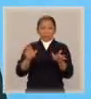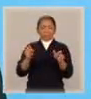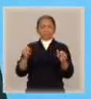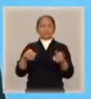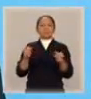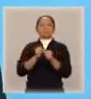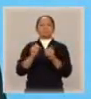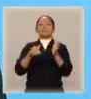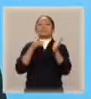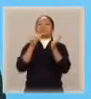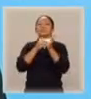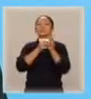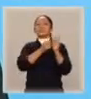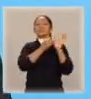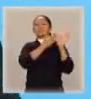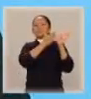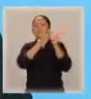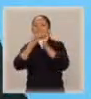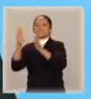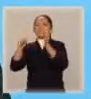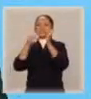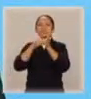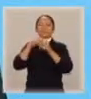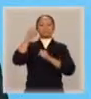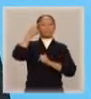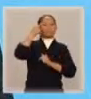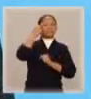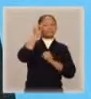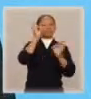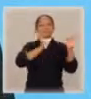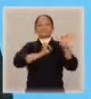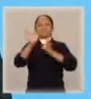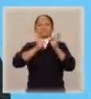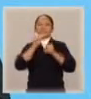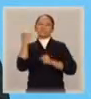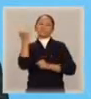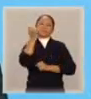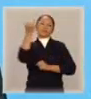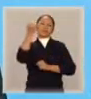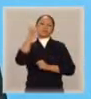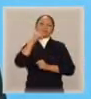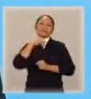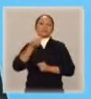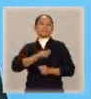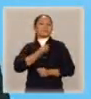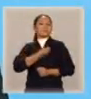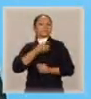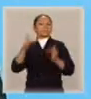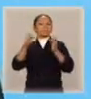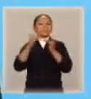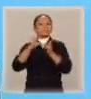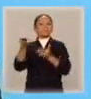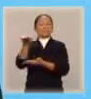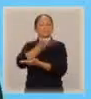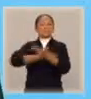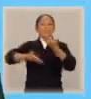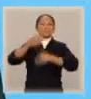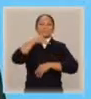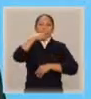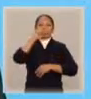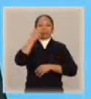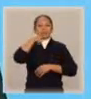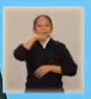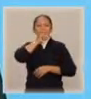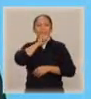hoje com imagens que levam a uma reflexão sobre a importância do convívio harmonioso entre pais